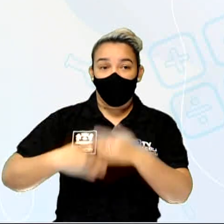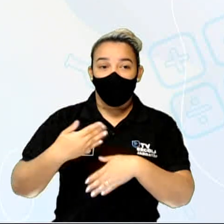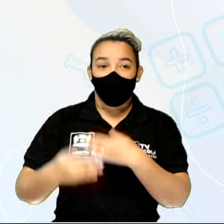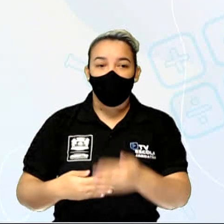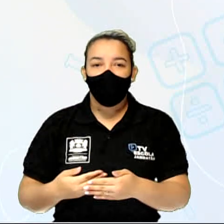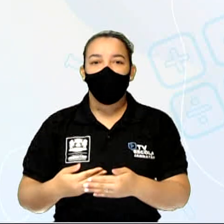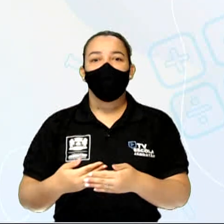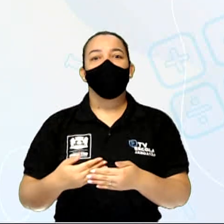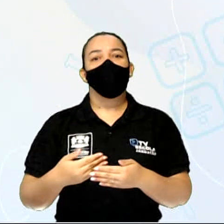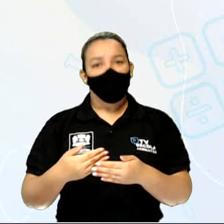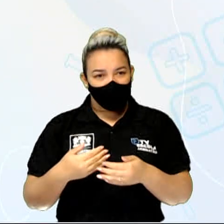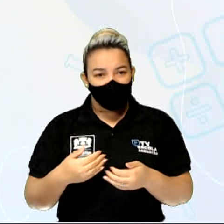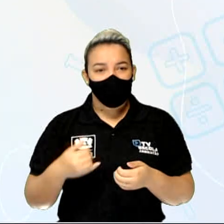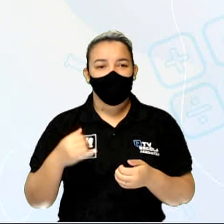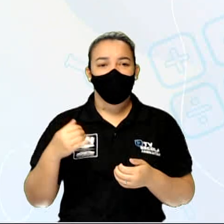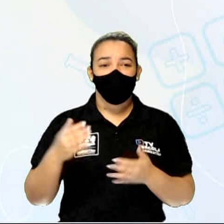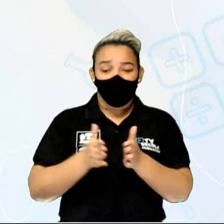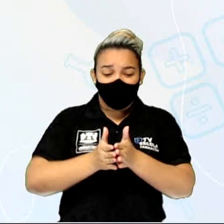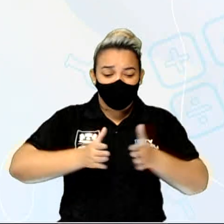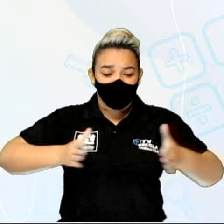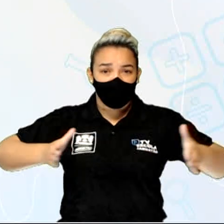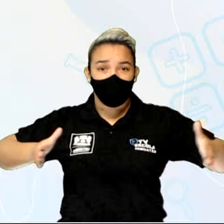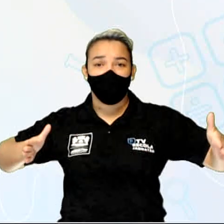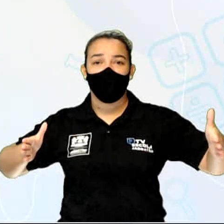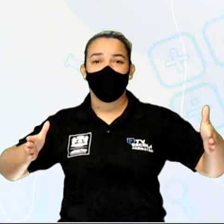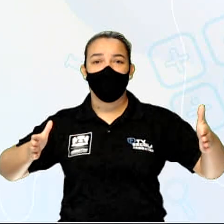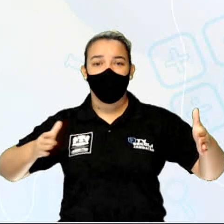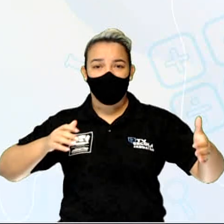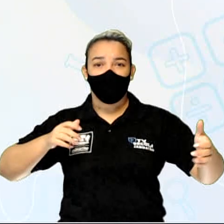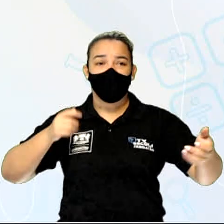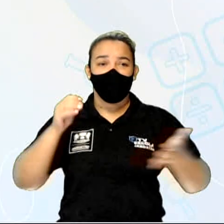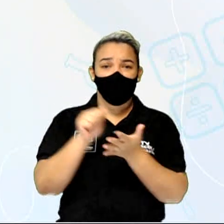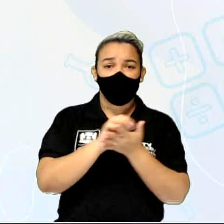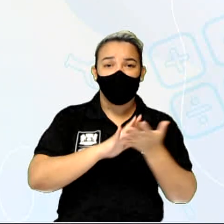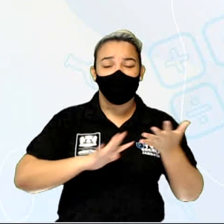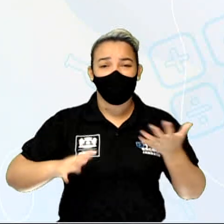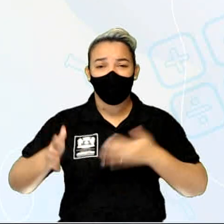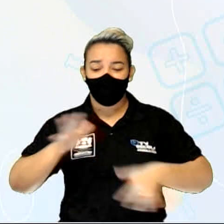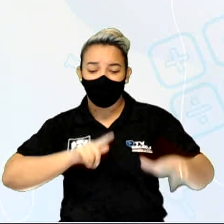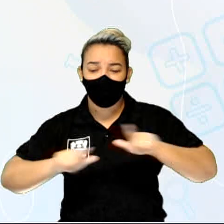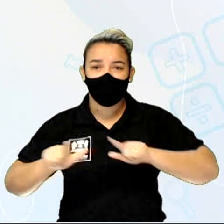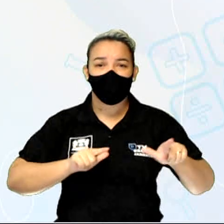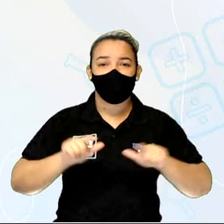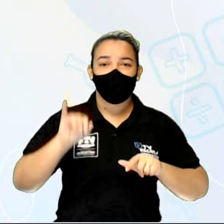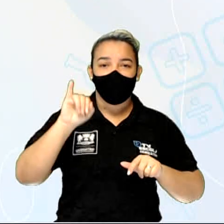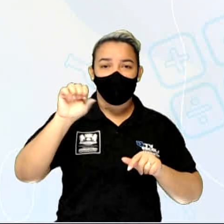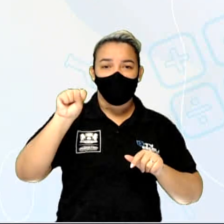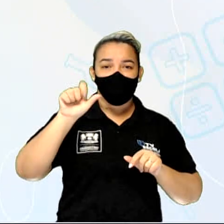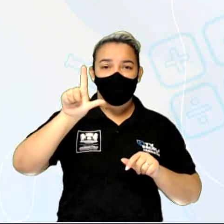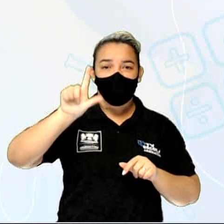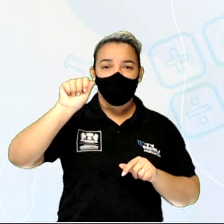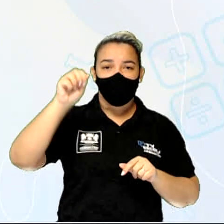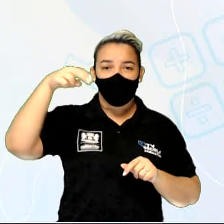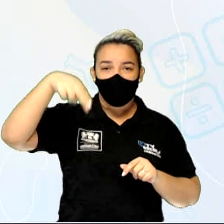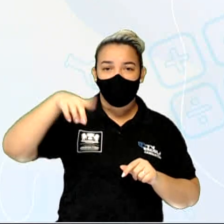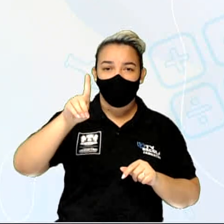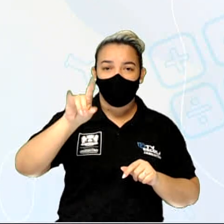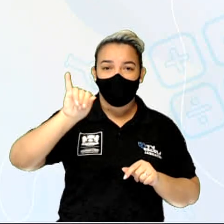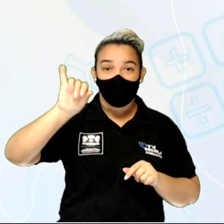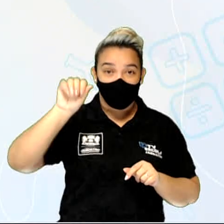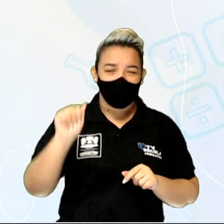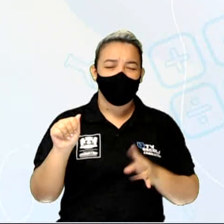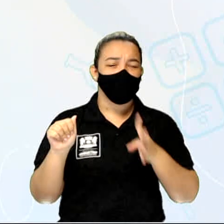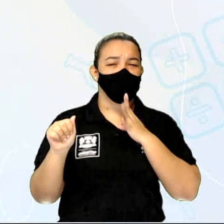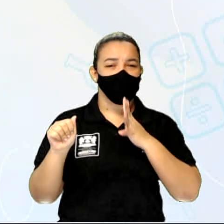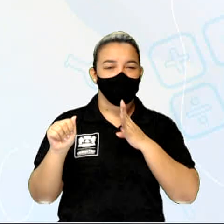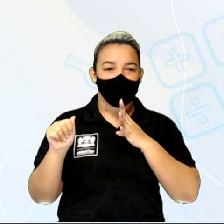fica uma das áreas com maior atividade geotérmica em toda a Islândia, conhecida como geysi, pelo